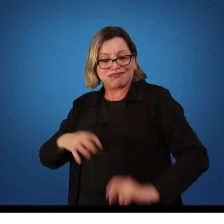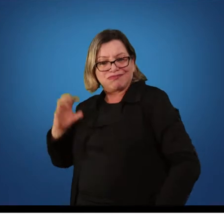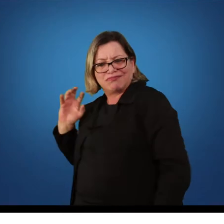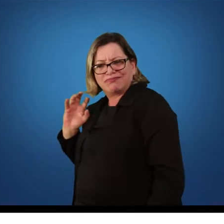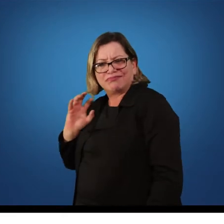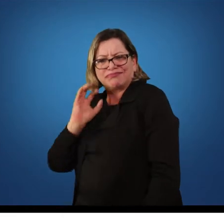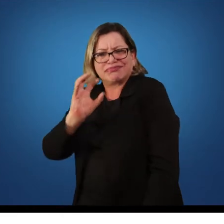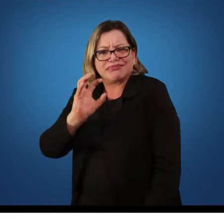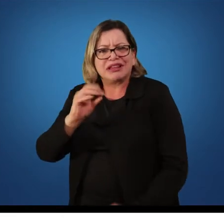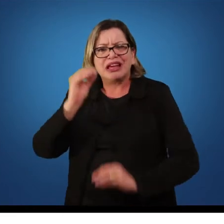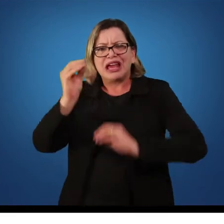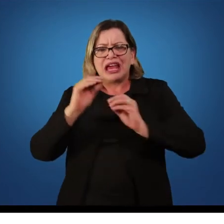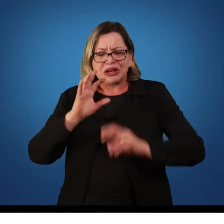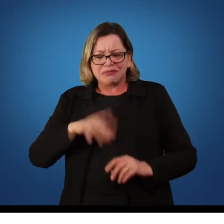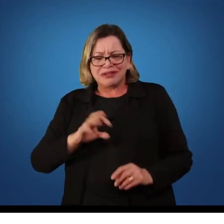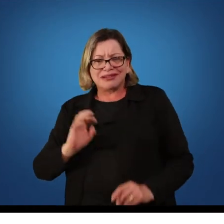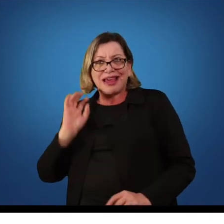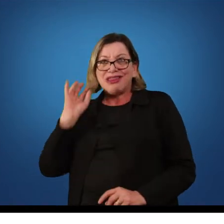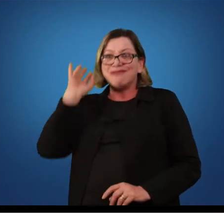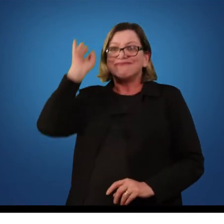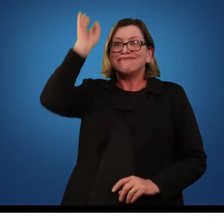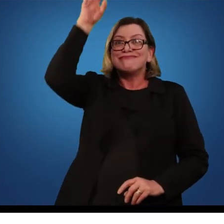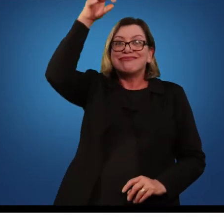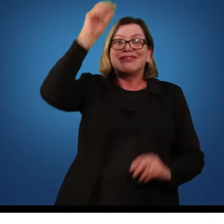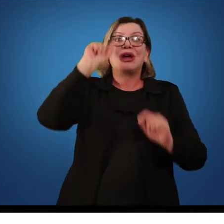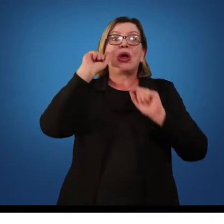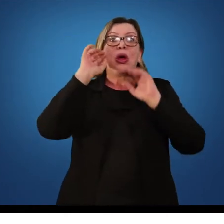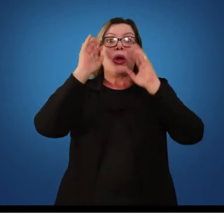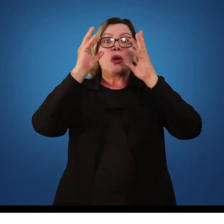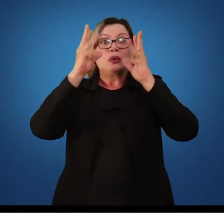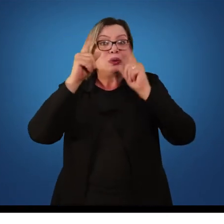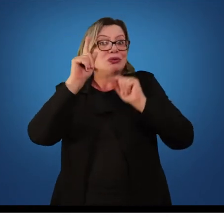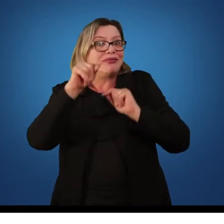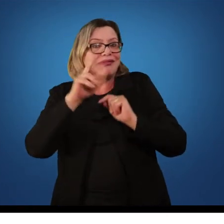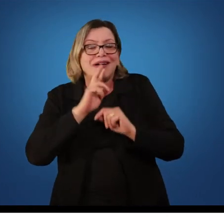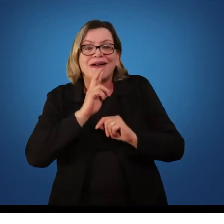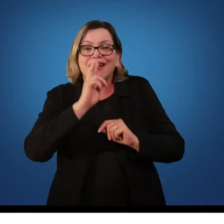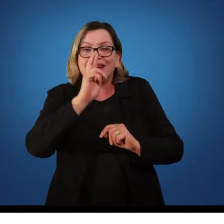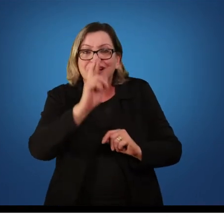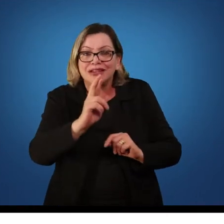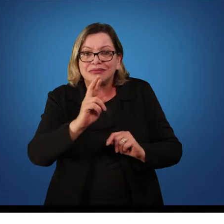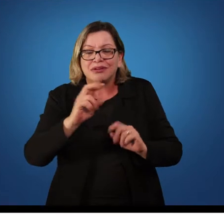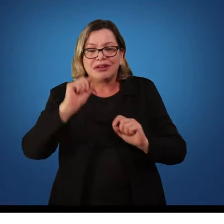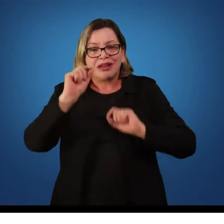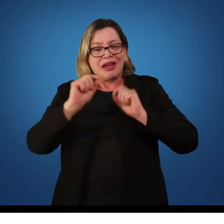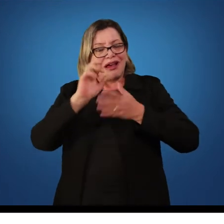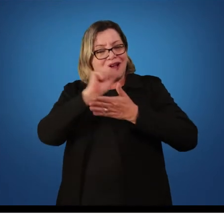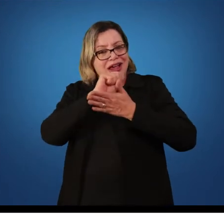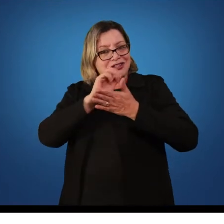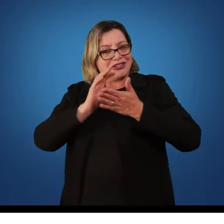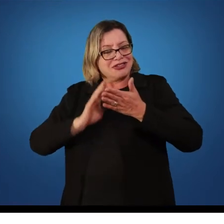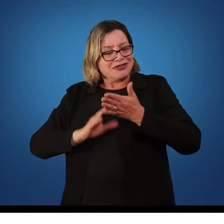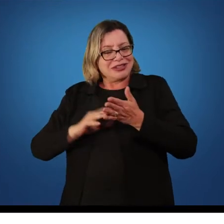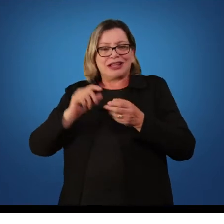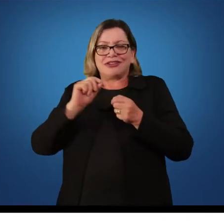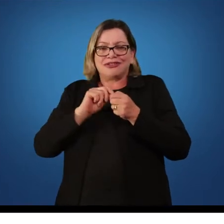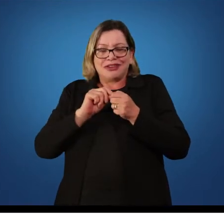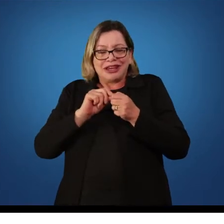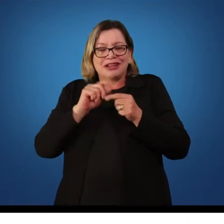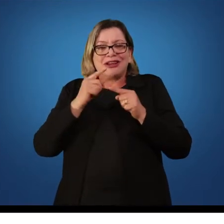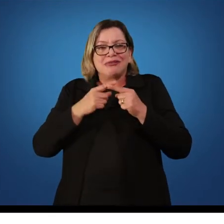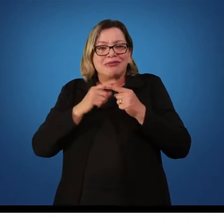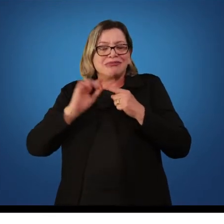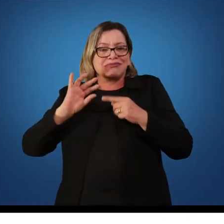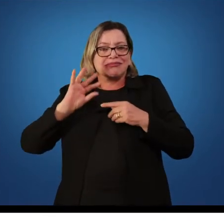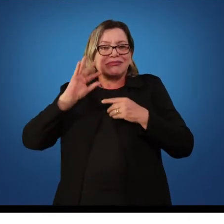é um lançamento no basquete, tudo isso são respostas, ações produzidas a partir